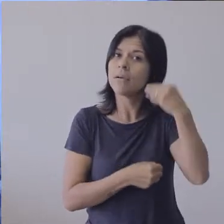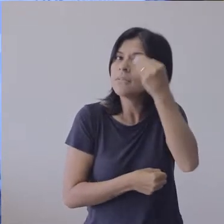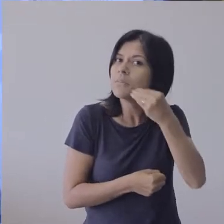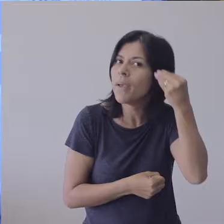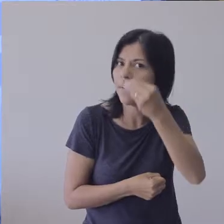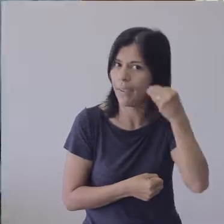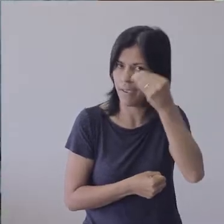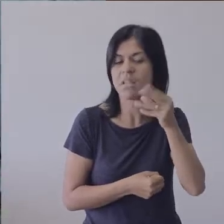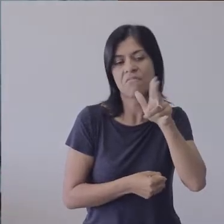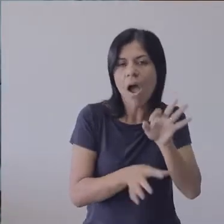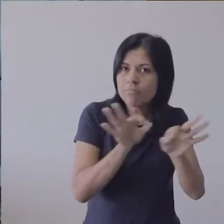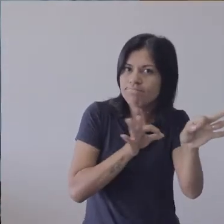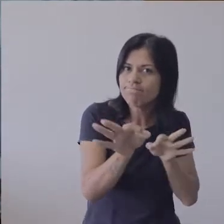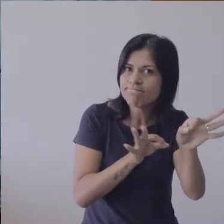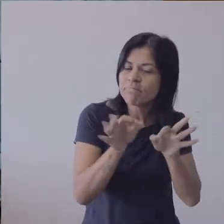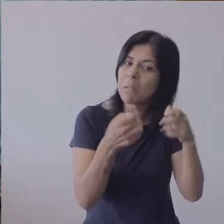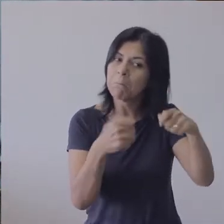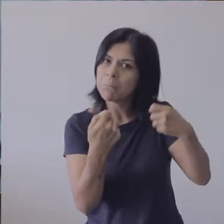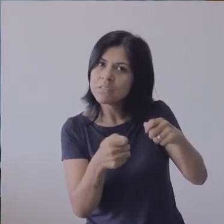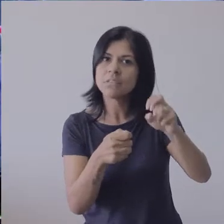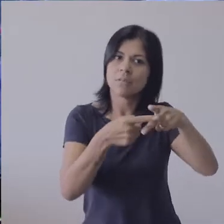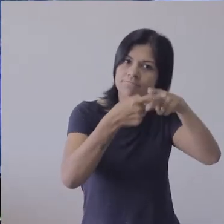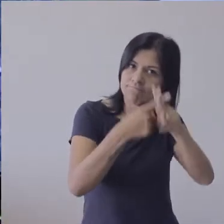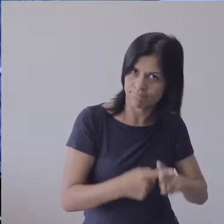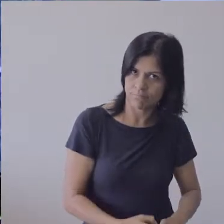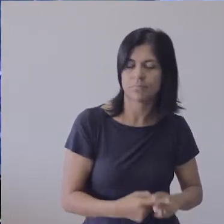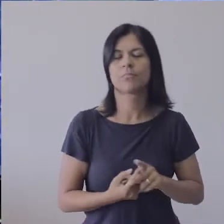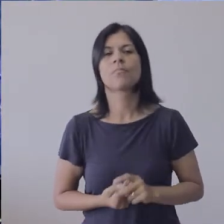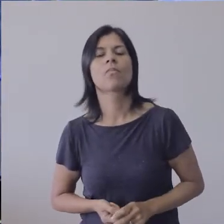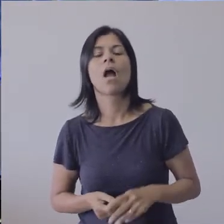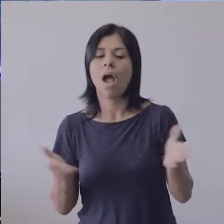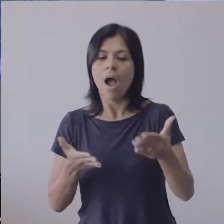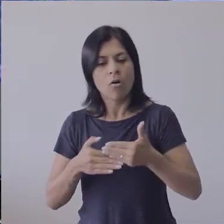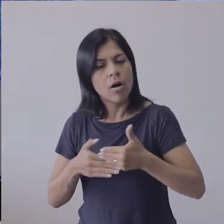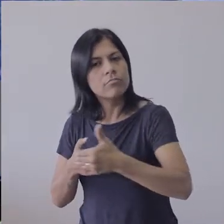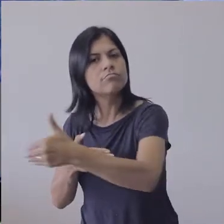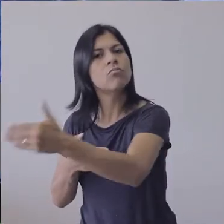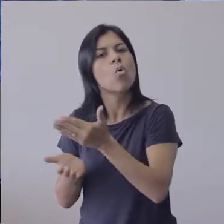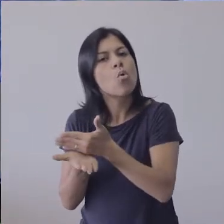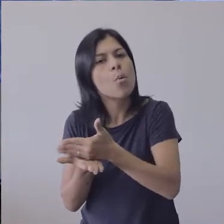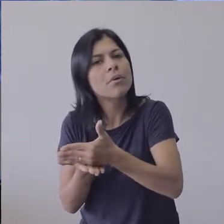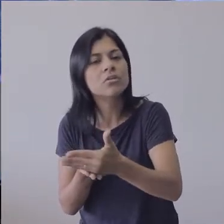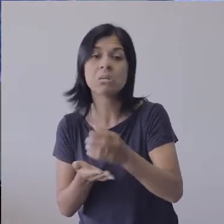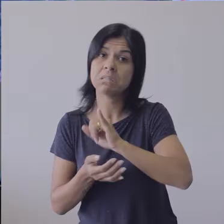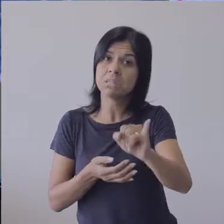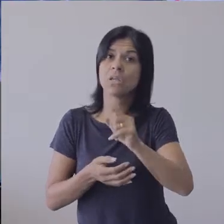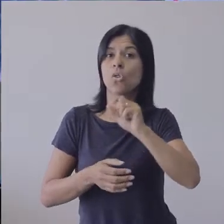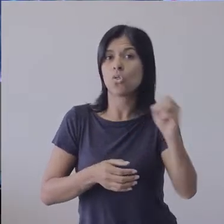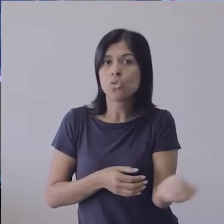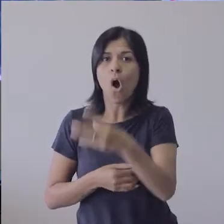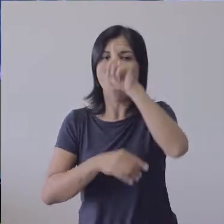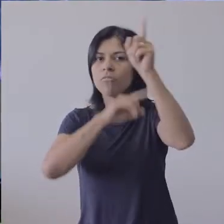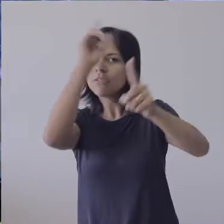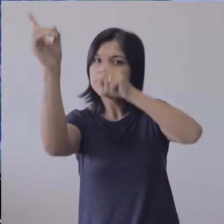possíveis ajustes serão feitos de acordo com a demanda. Com o tempo agora, nessa fase de teste, vão surgir novas ideias, e aí